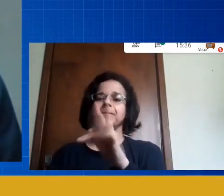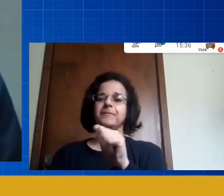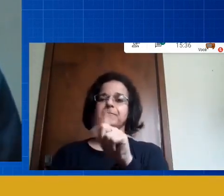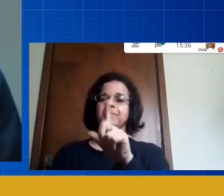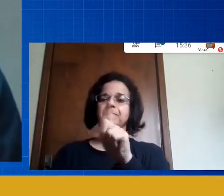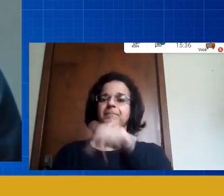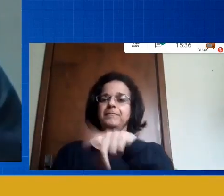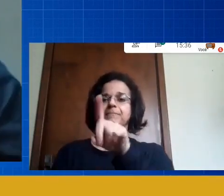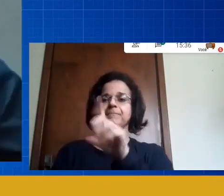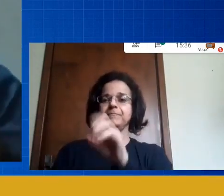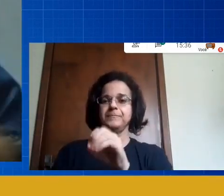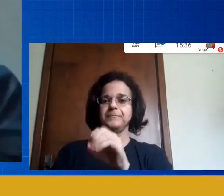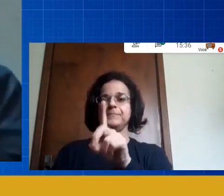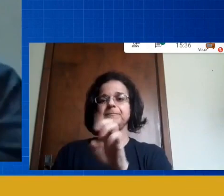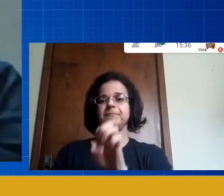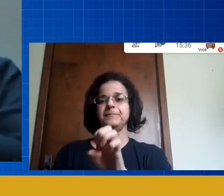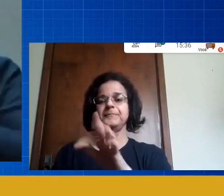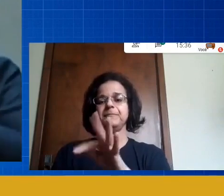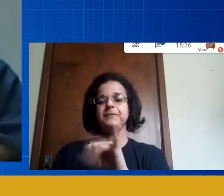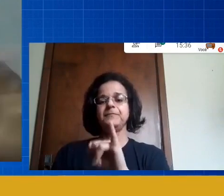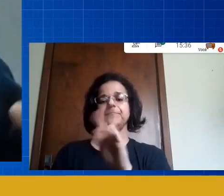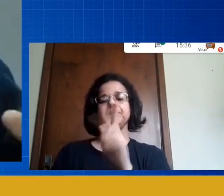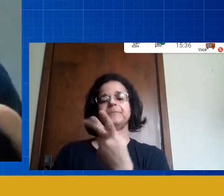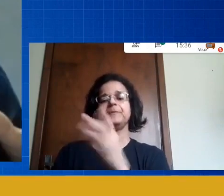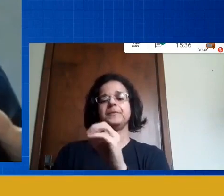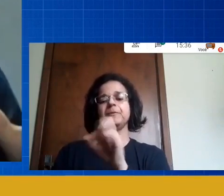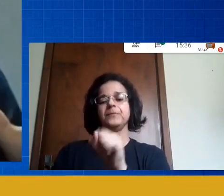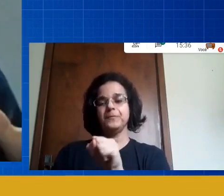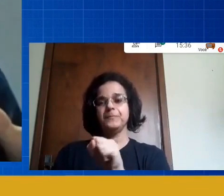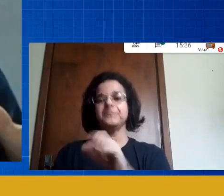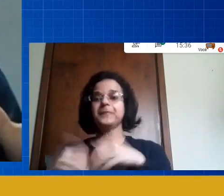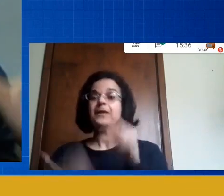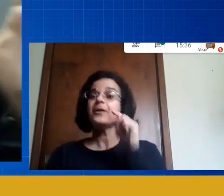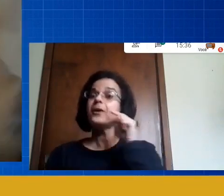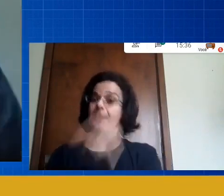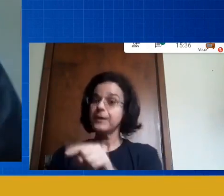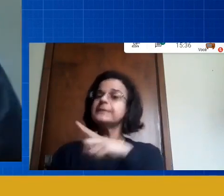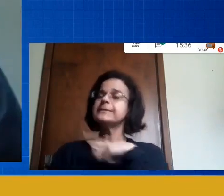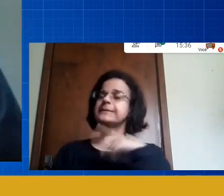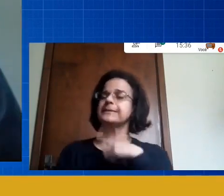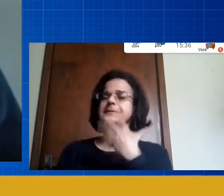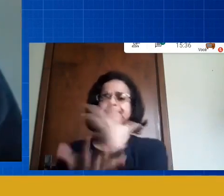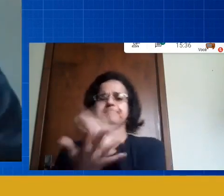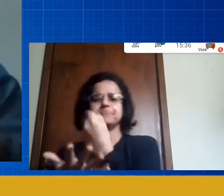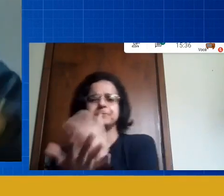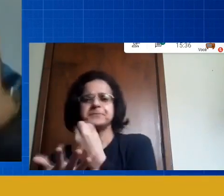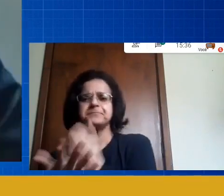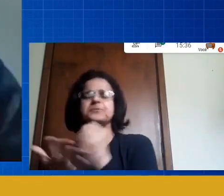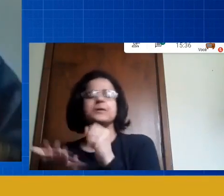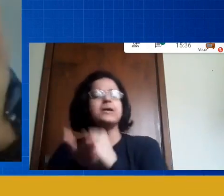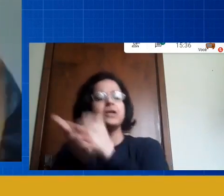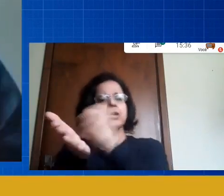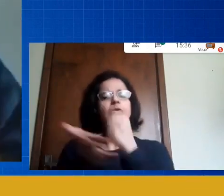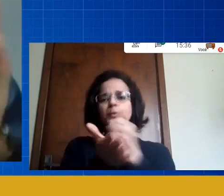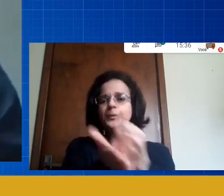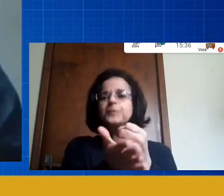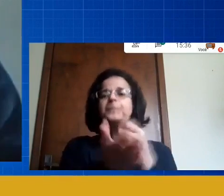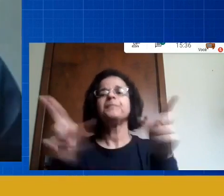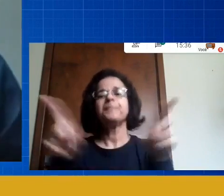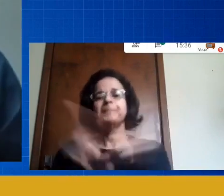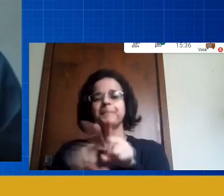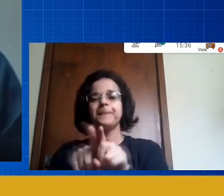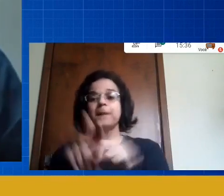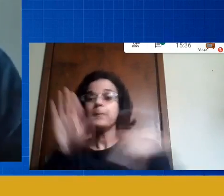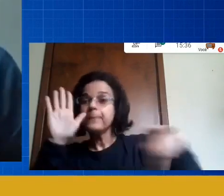filhos e lá nós vamos ter um monte de ferramentas um monte de contribuições para as